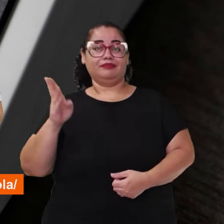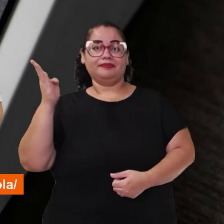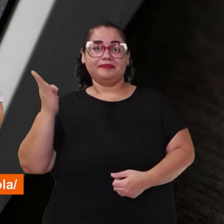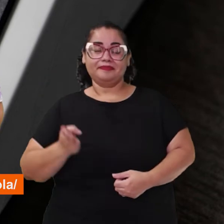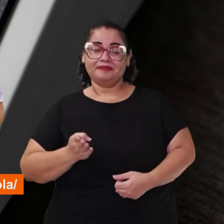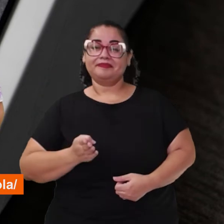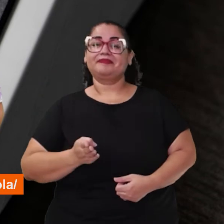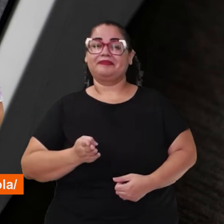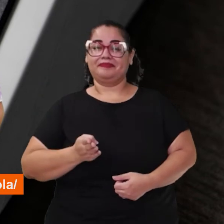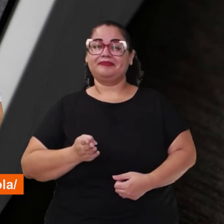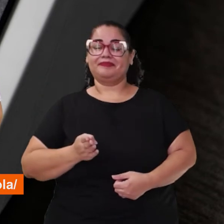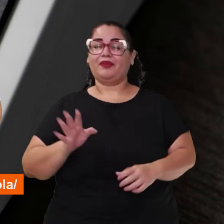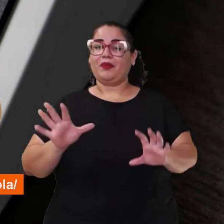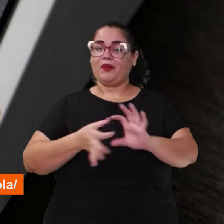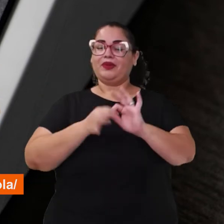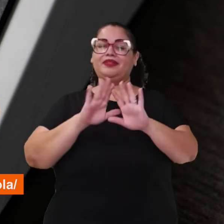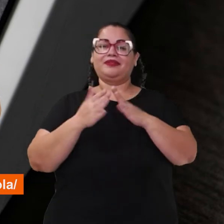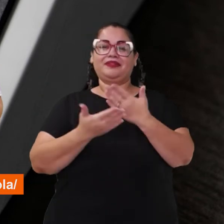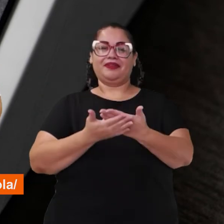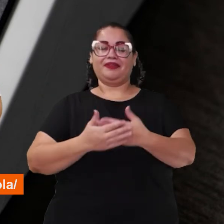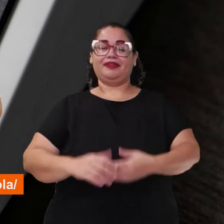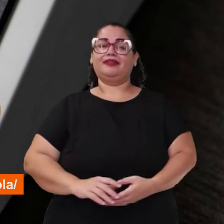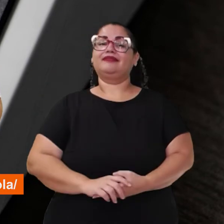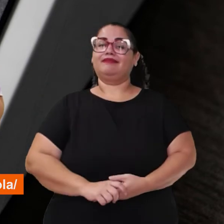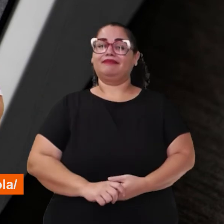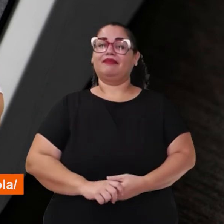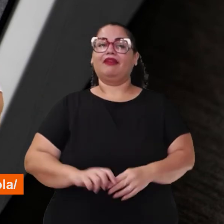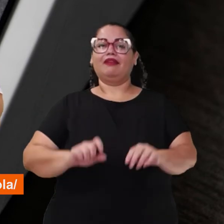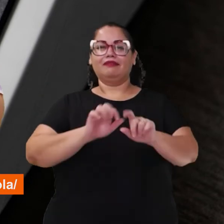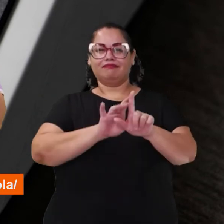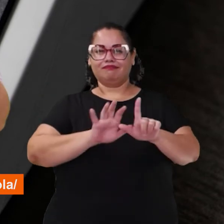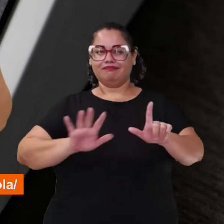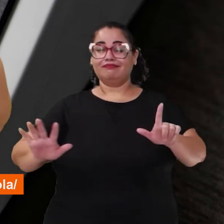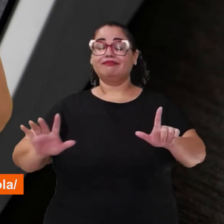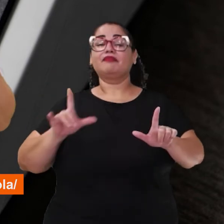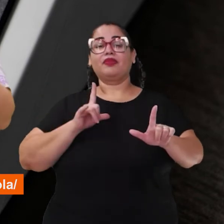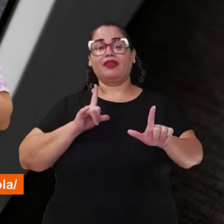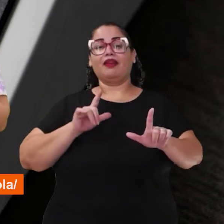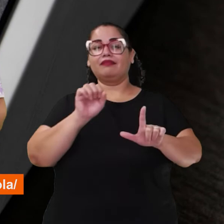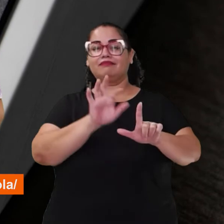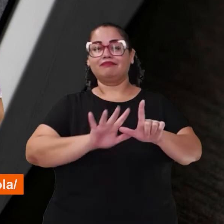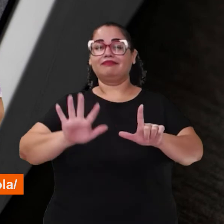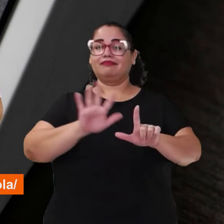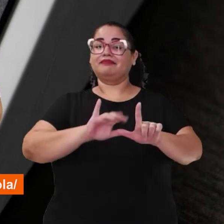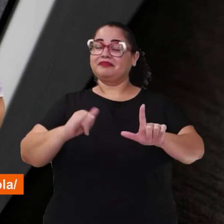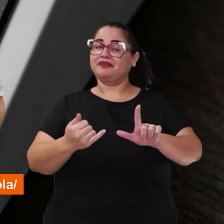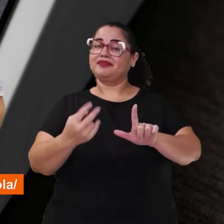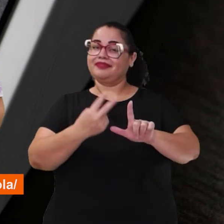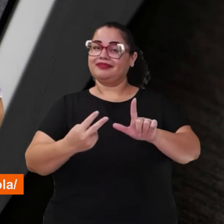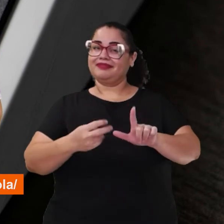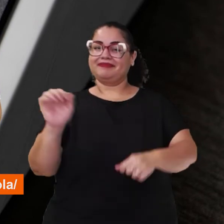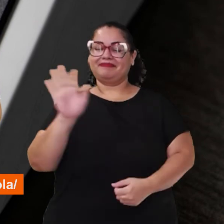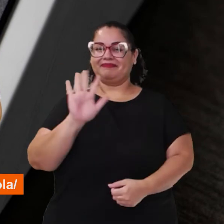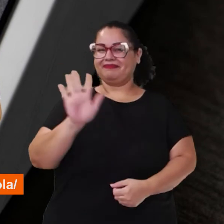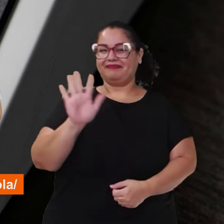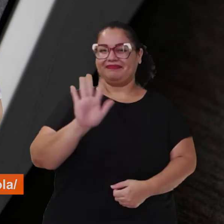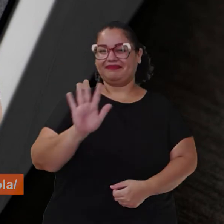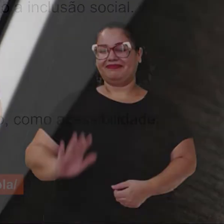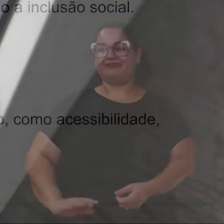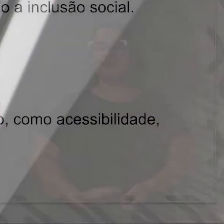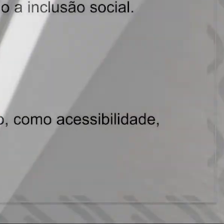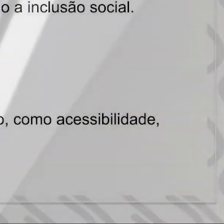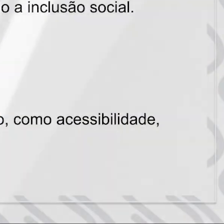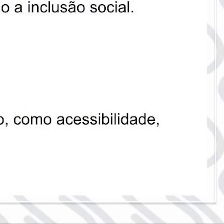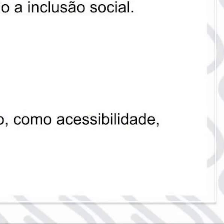barra Conexão Escola. O endereço está aqui na telinha junto ao QR Code. Valeu, pessoal! Tchau!